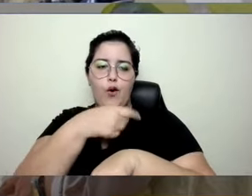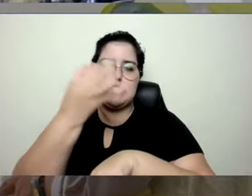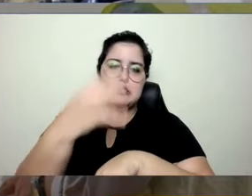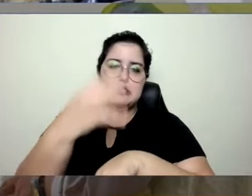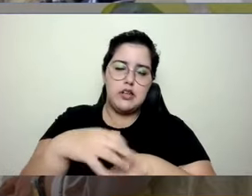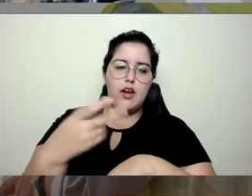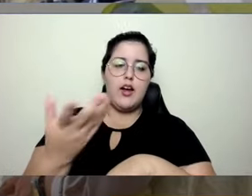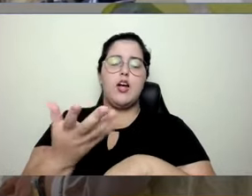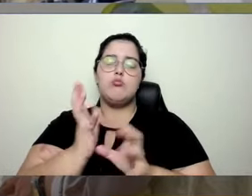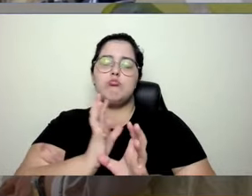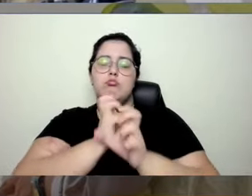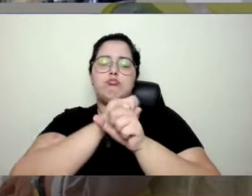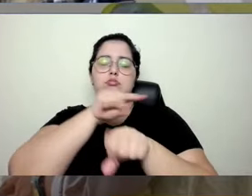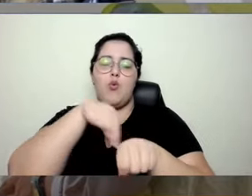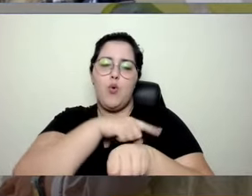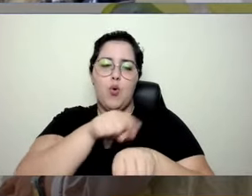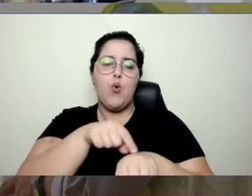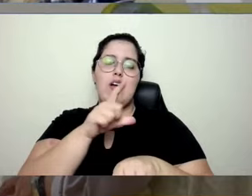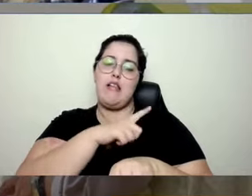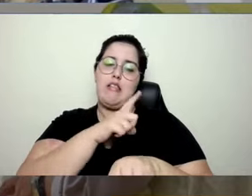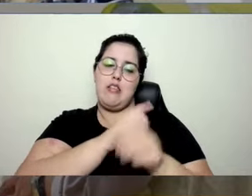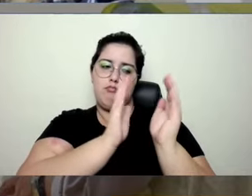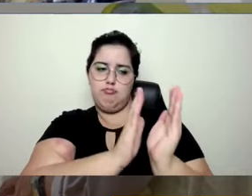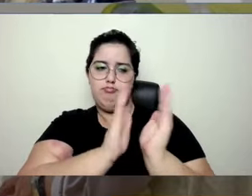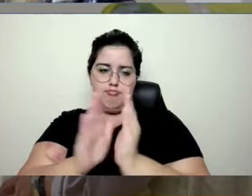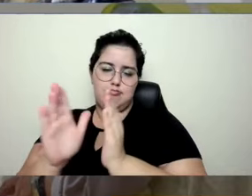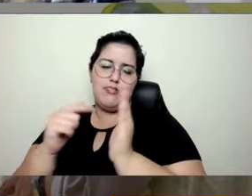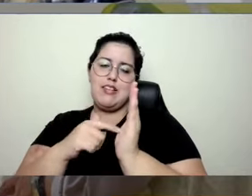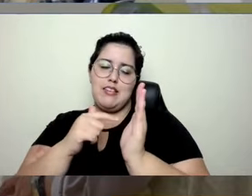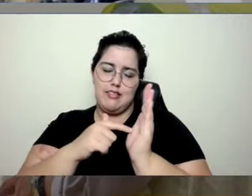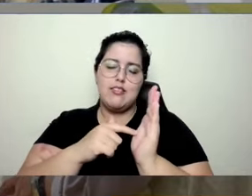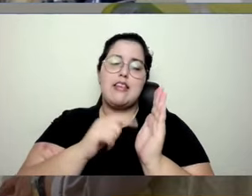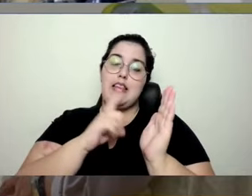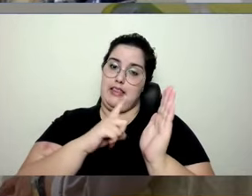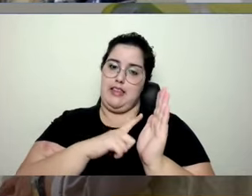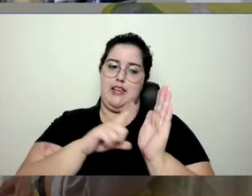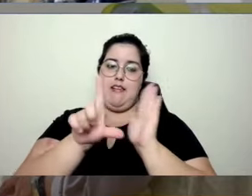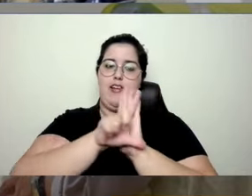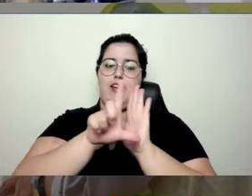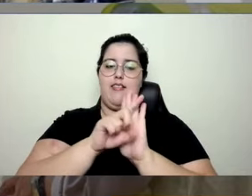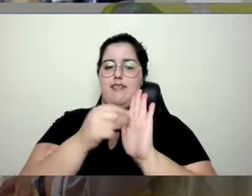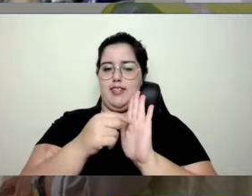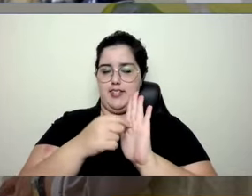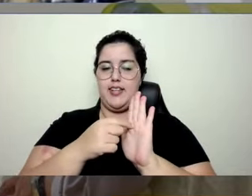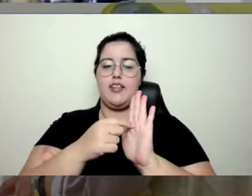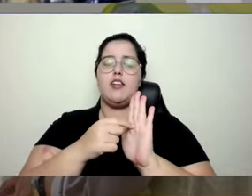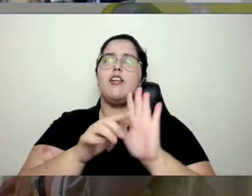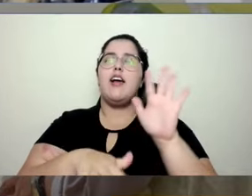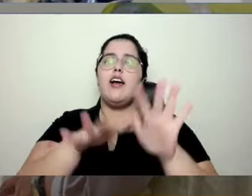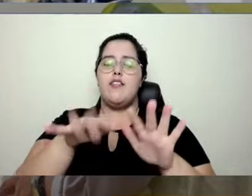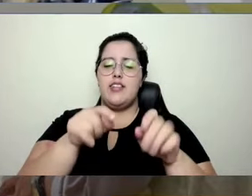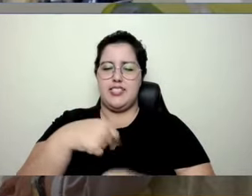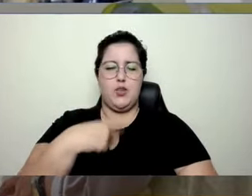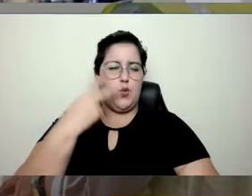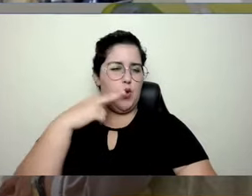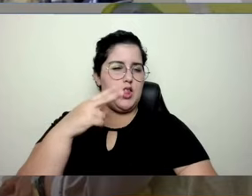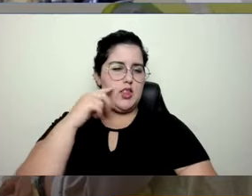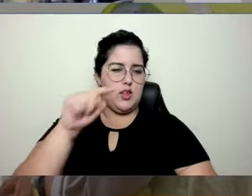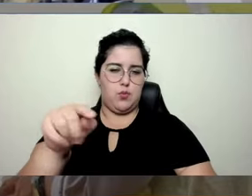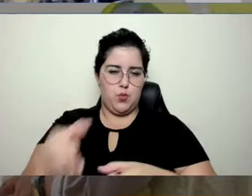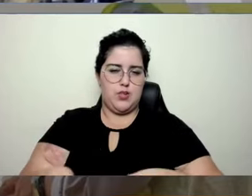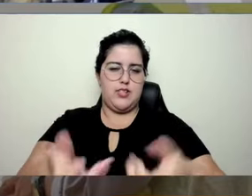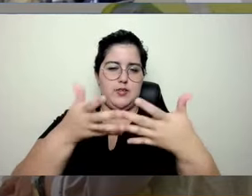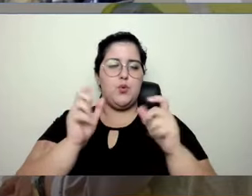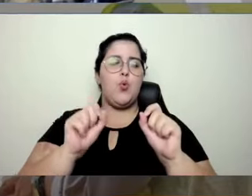de cursos pré-estabelecida já pela legislação, né? A legislação, por muitas vezes, eu lembro que a nossa fala sempre